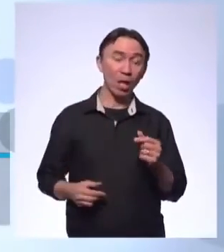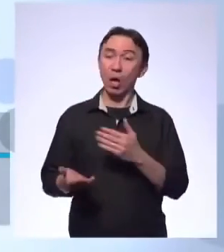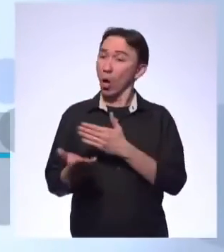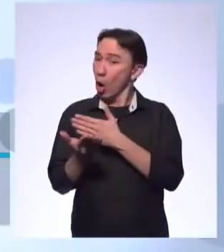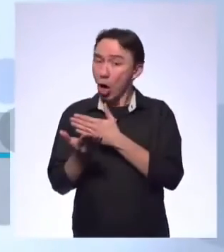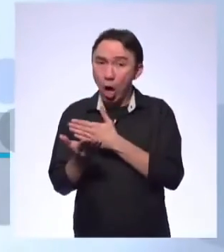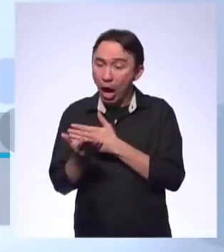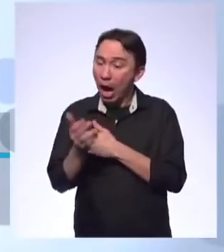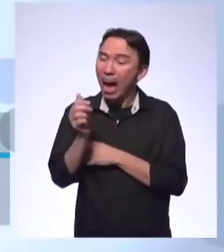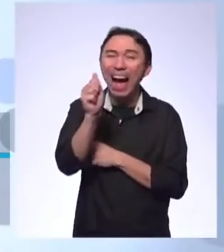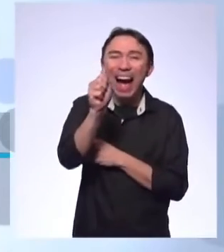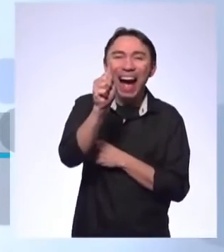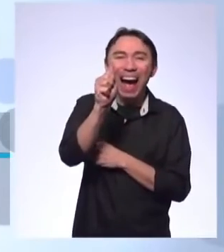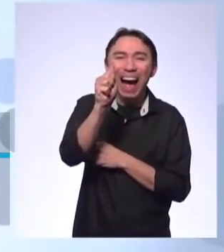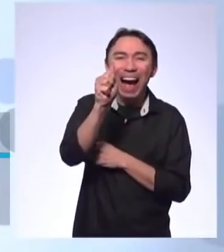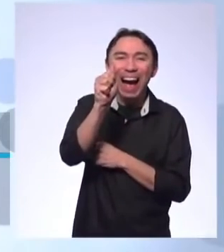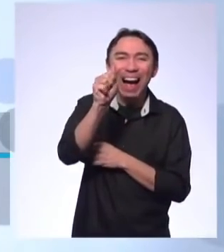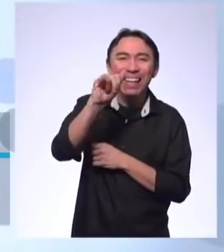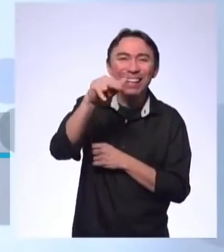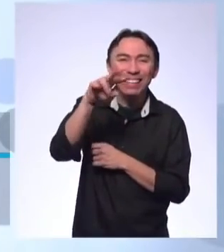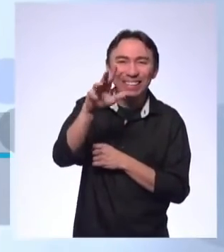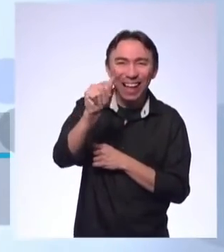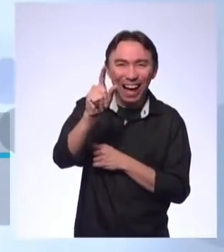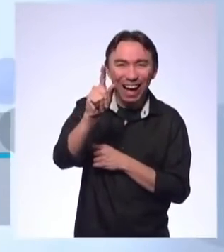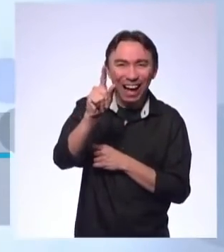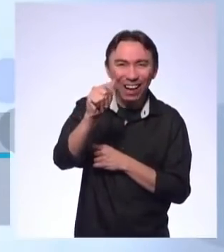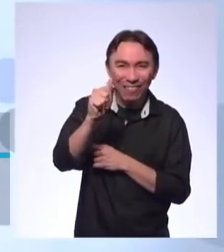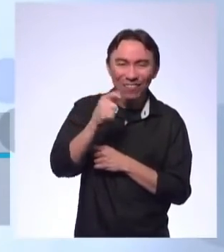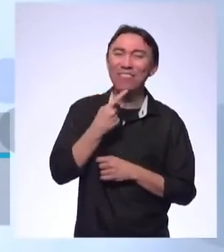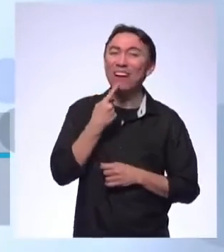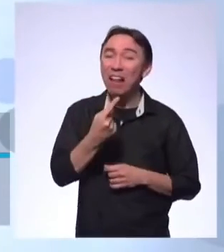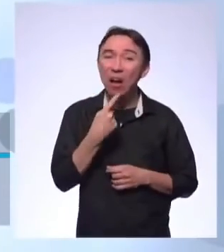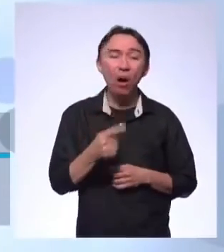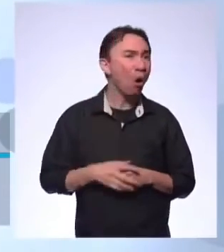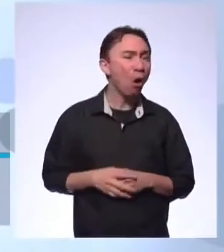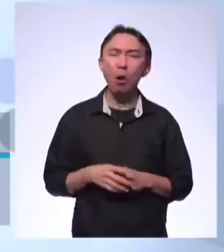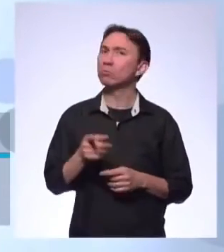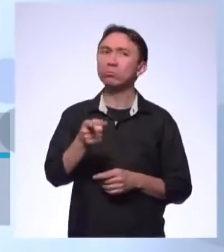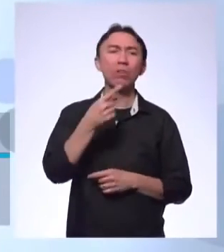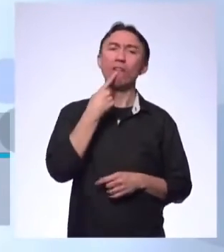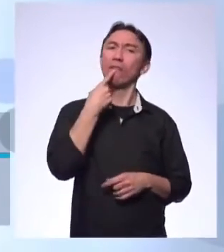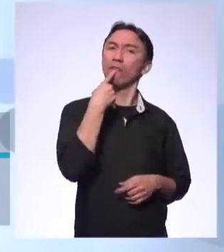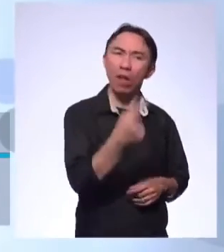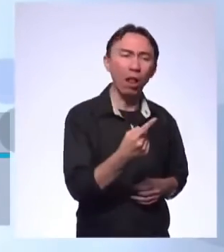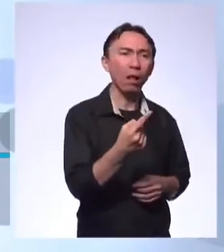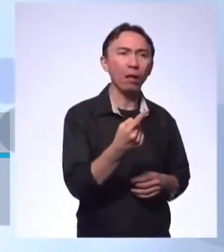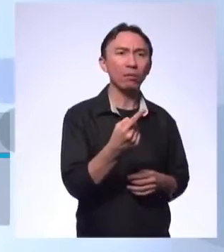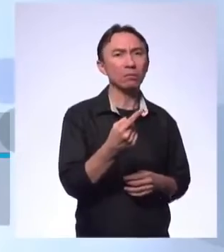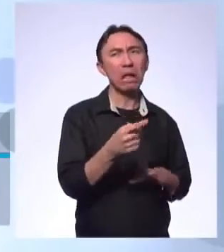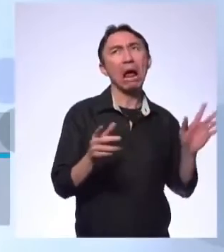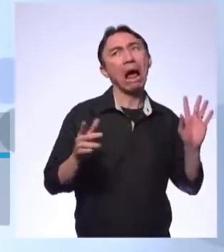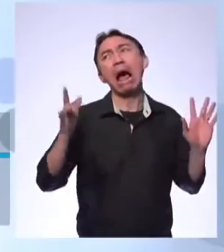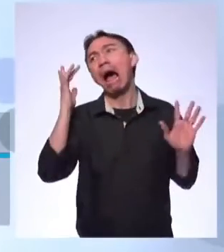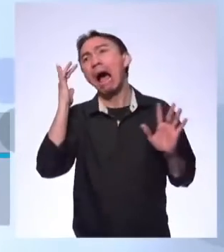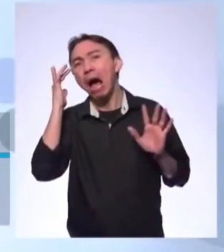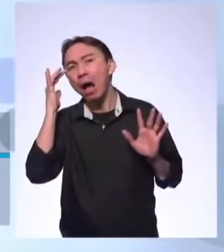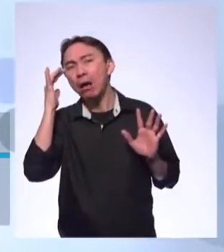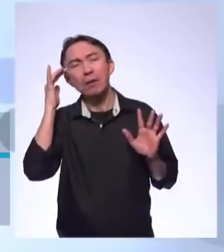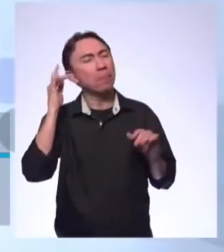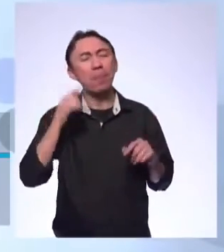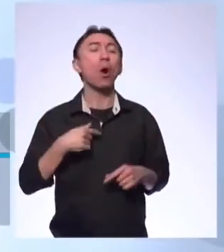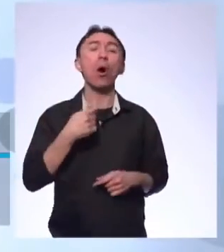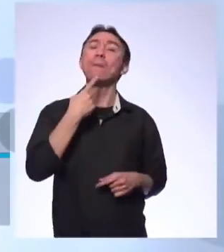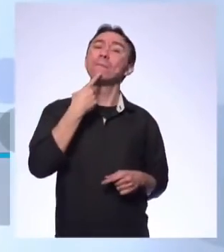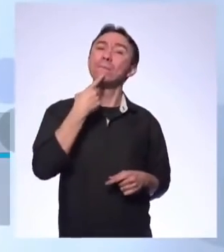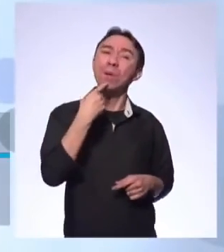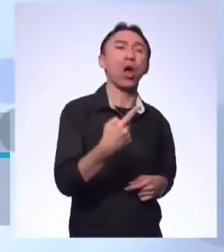Ainda está em débito, que há muito está em débito. Ela reafirma aquilo lá. É justamente isso. Ela não falar, eu acho que precisa melhorar. Ela